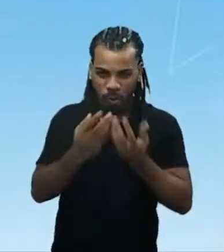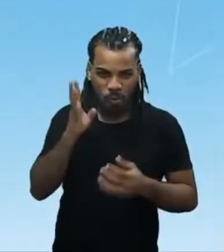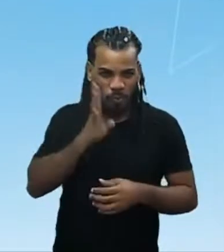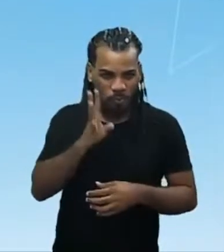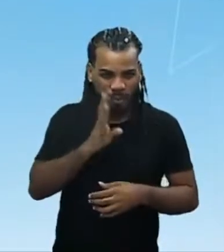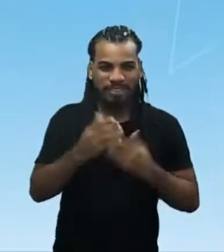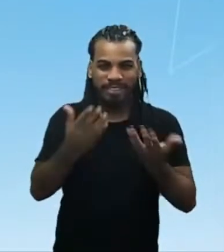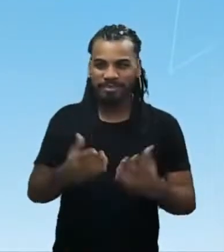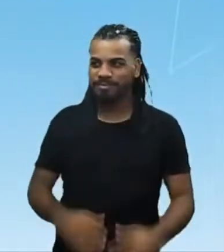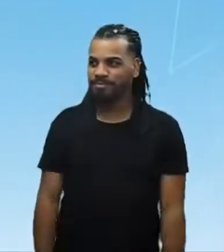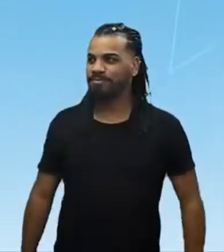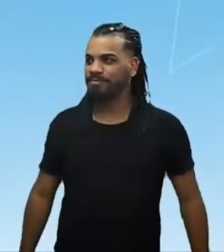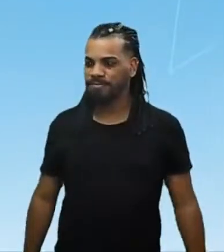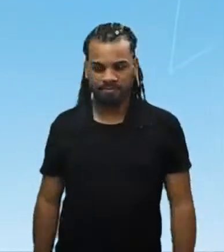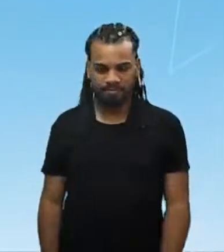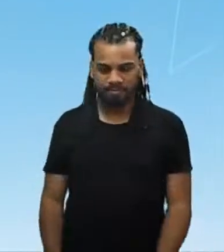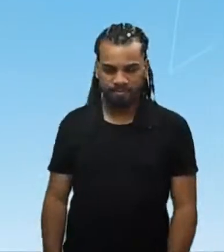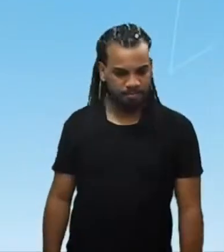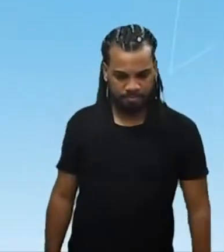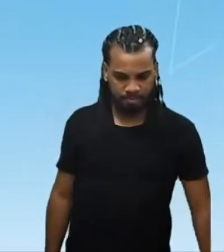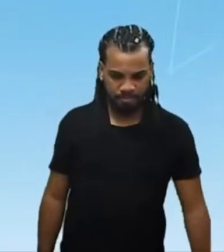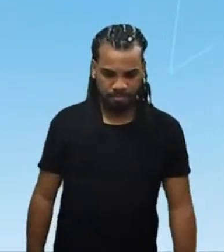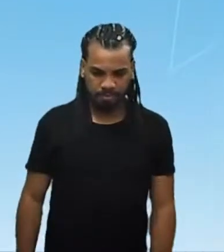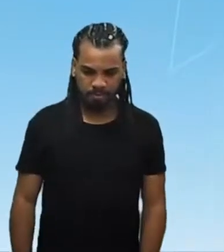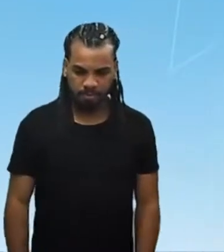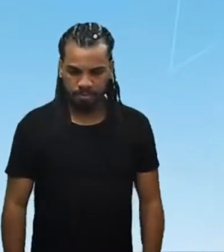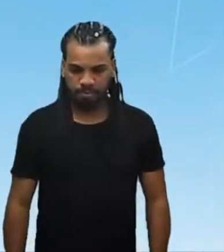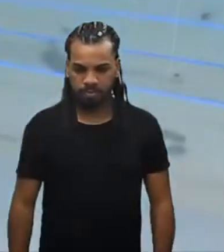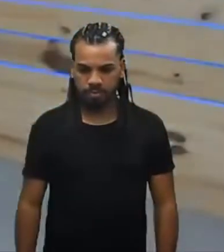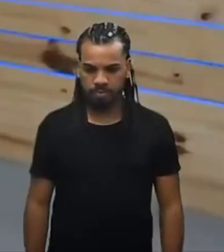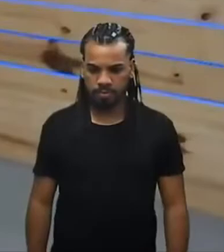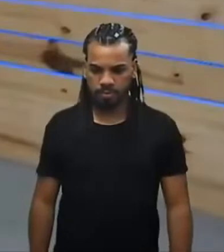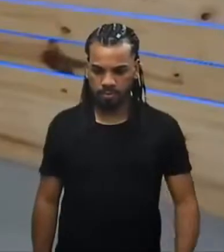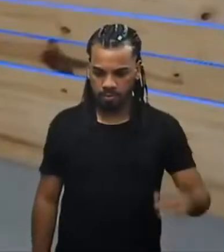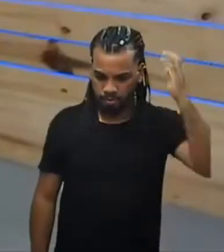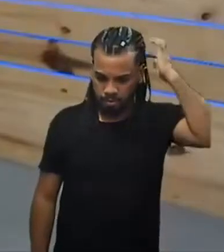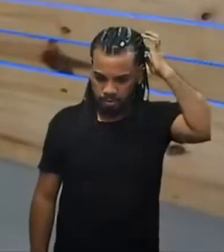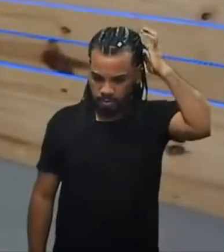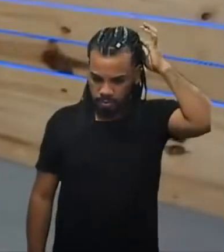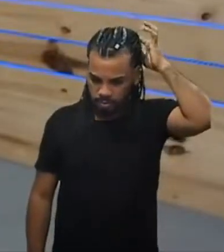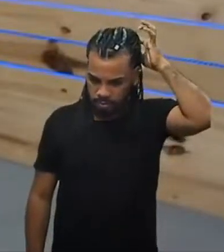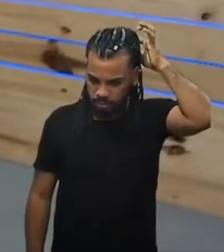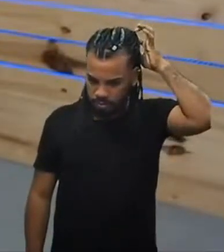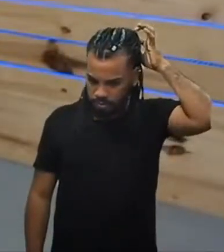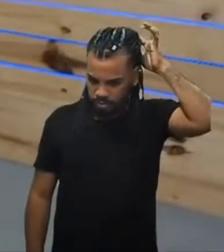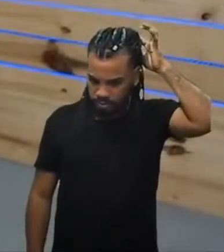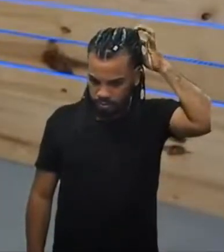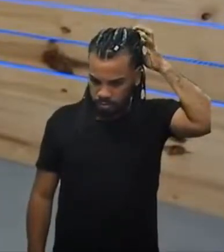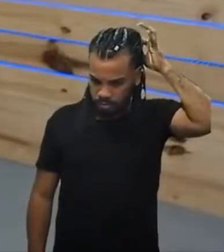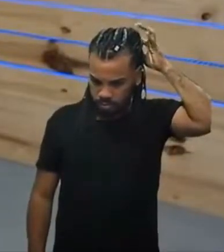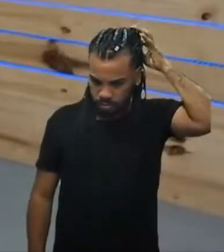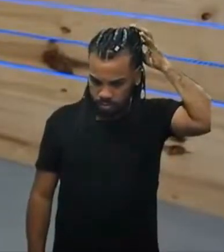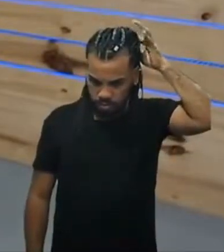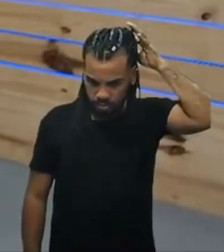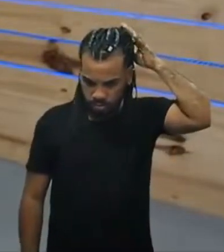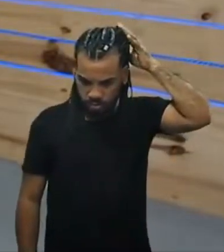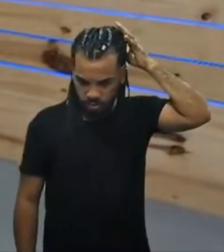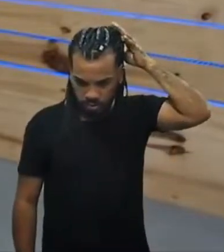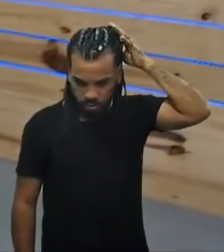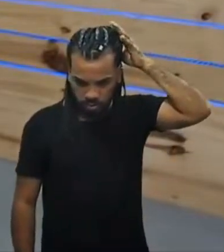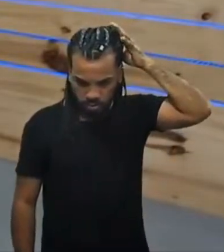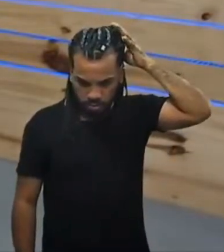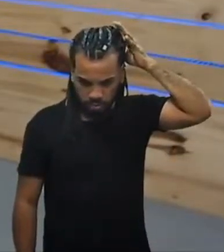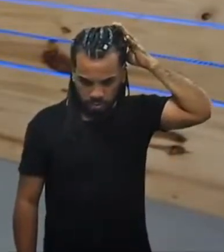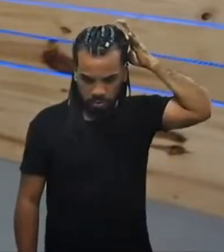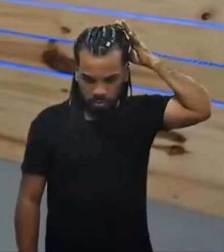Andrezão, traz aqui pro tio Pimpão. Show. Show de bola. Tranquilão, fera. Essa primeira